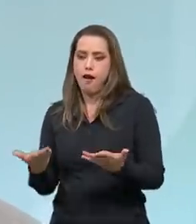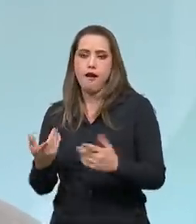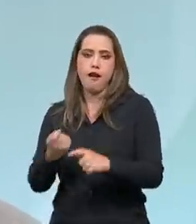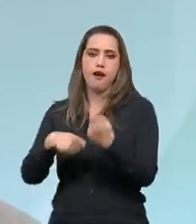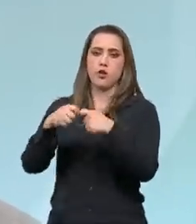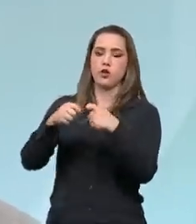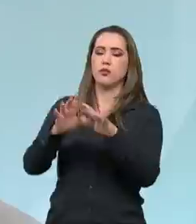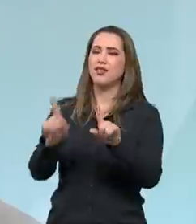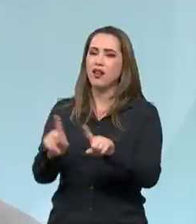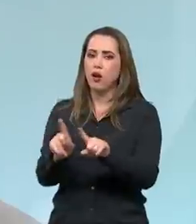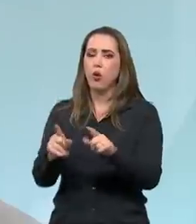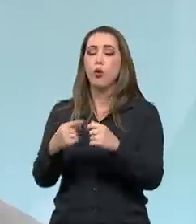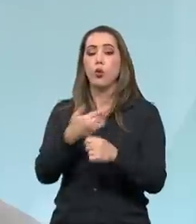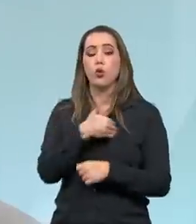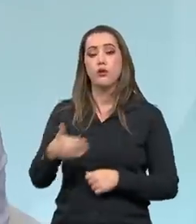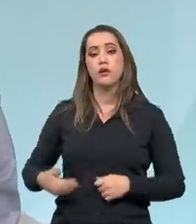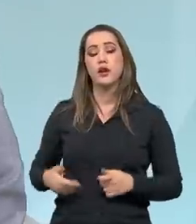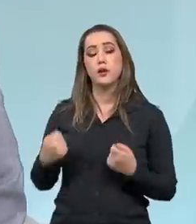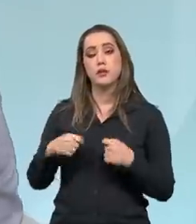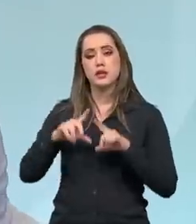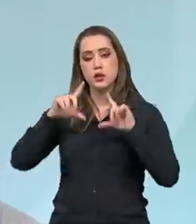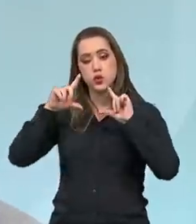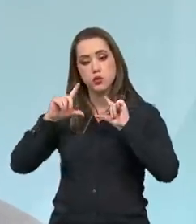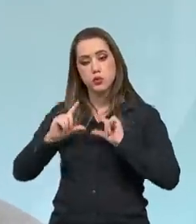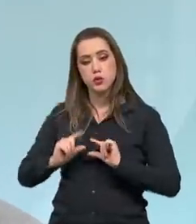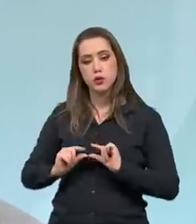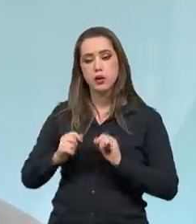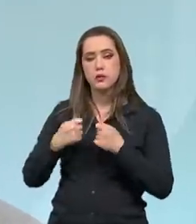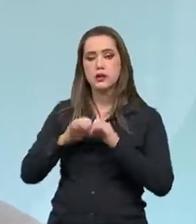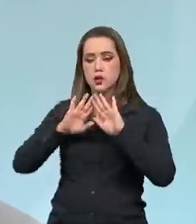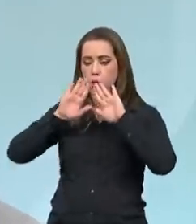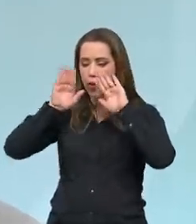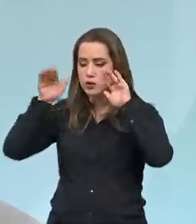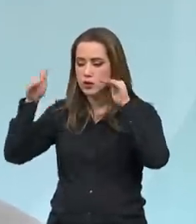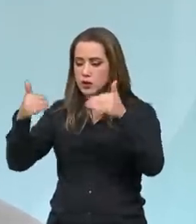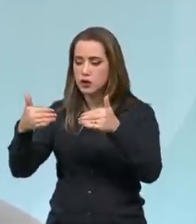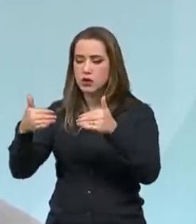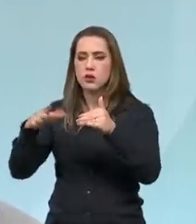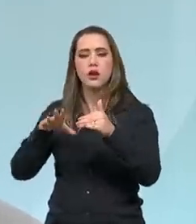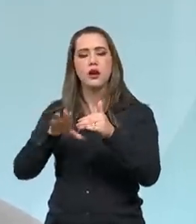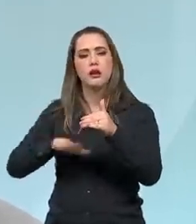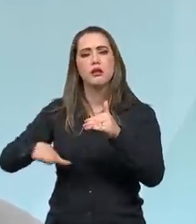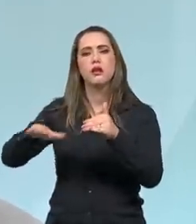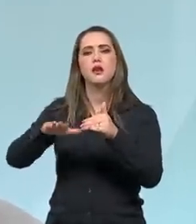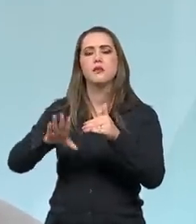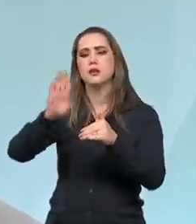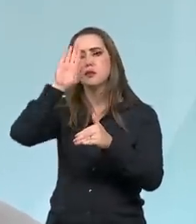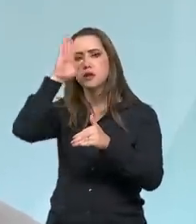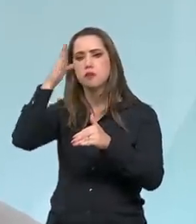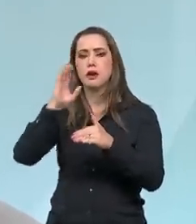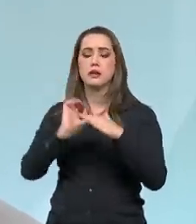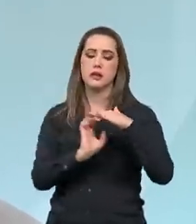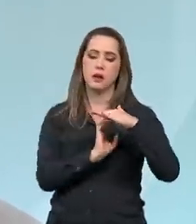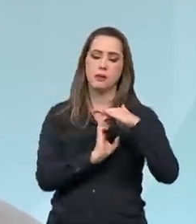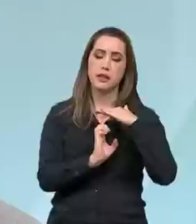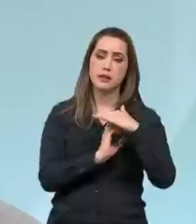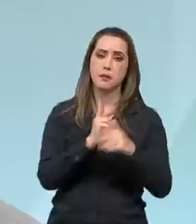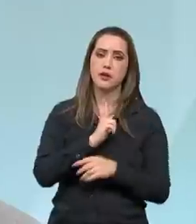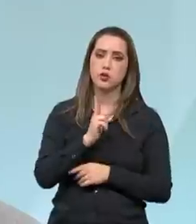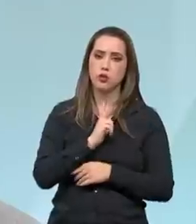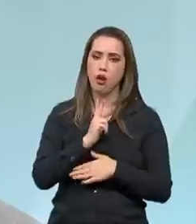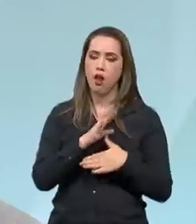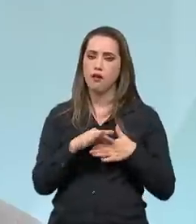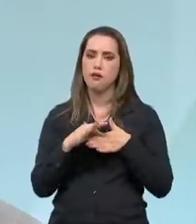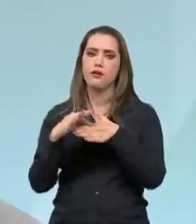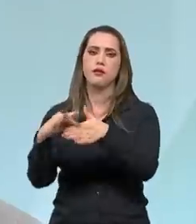tem que ser reduzido, tem que se concentrar, de fato, nas áreas prioritárias e deixar que a iniciativa privada tome a frente no